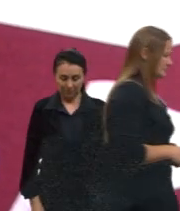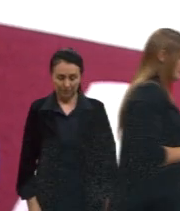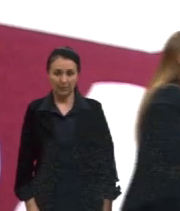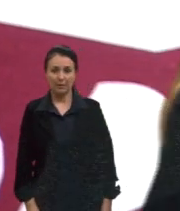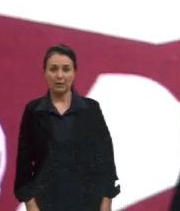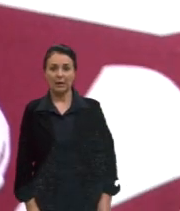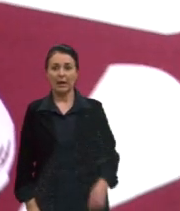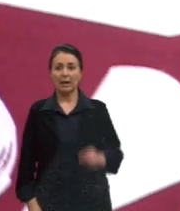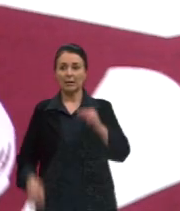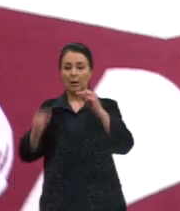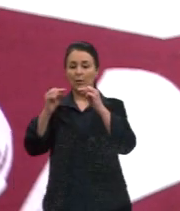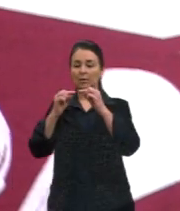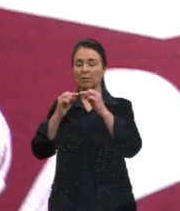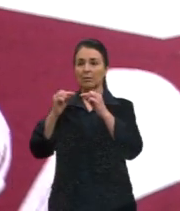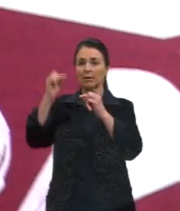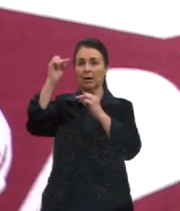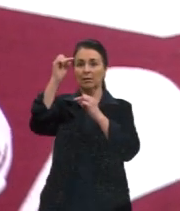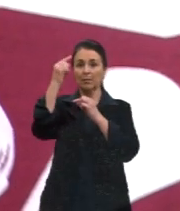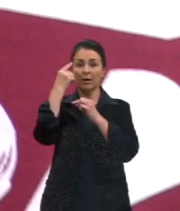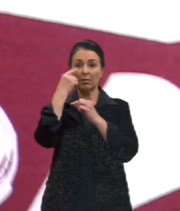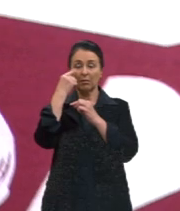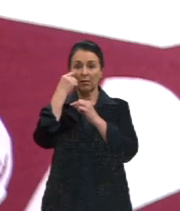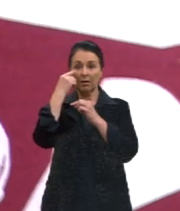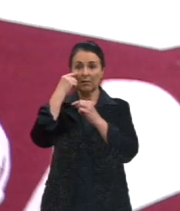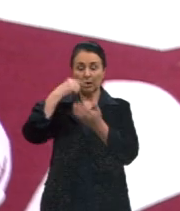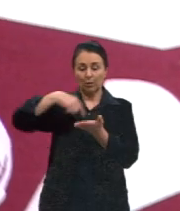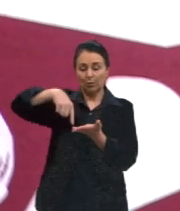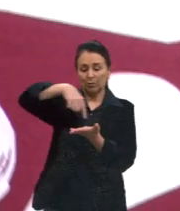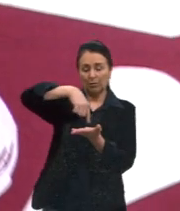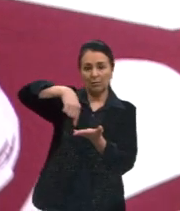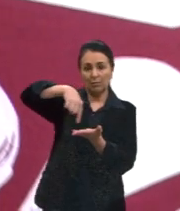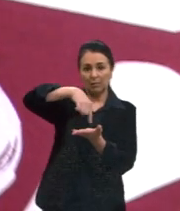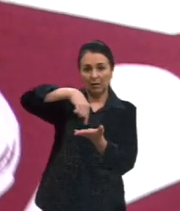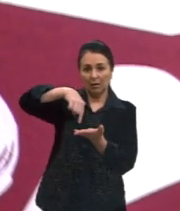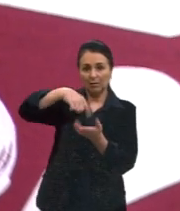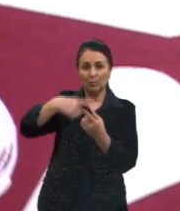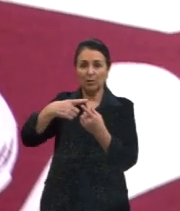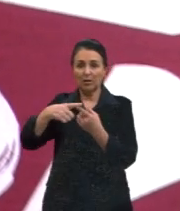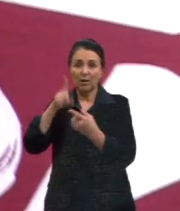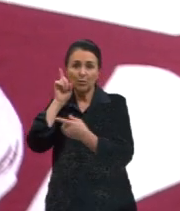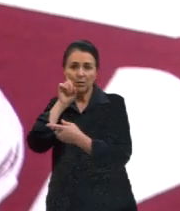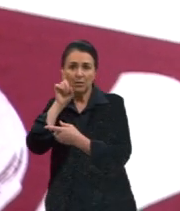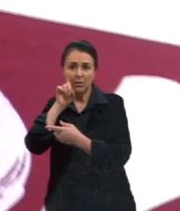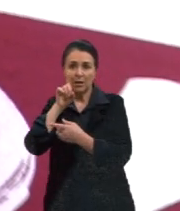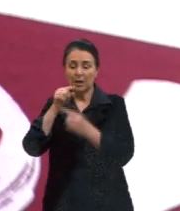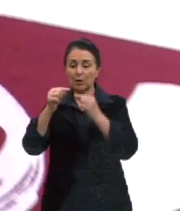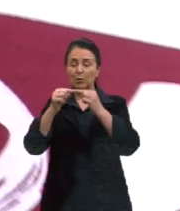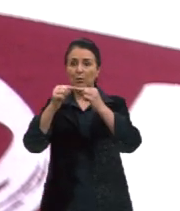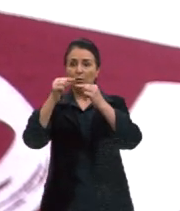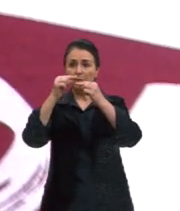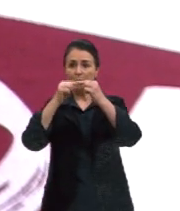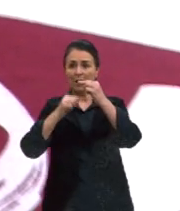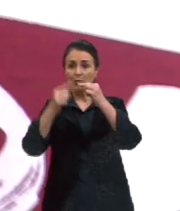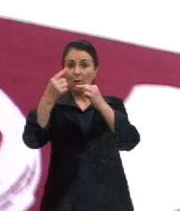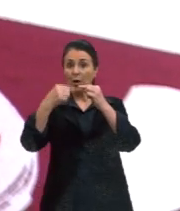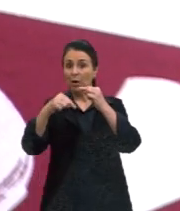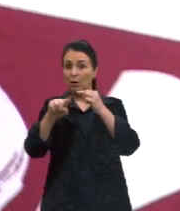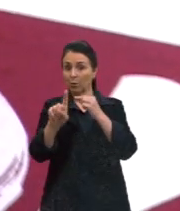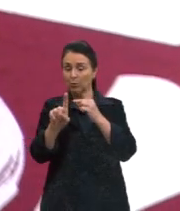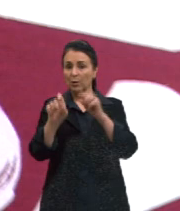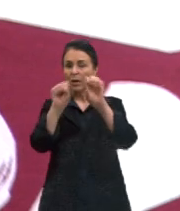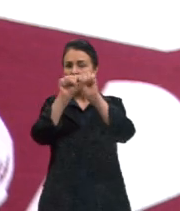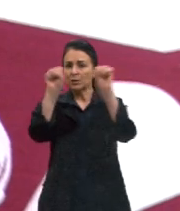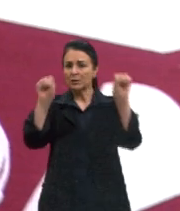o de cima aqui, que a gente está vendo em verdinho, é o GPS, que é o americano, né, e o de baixo é o GLONASS, certo, que é o sistema